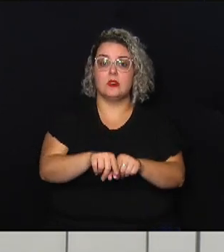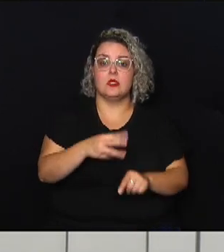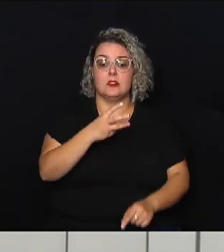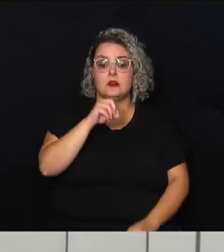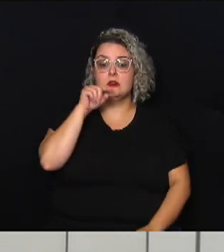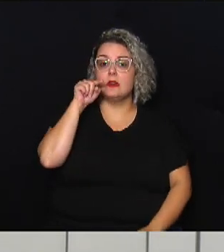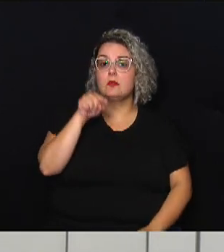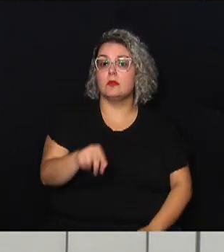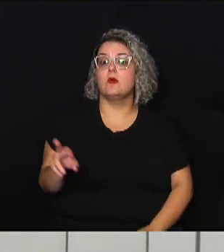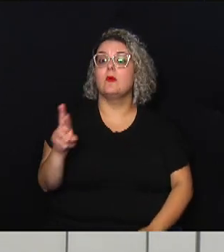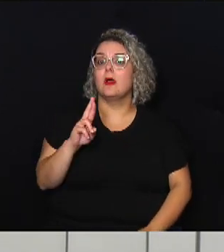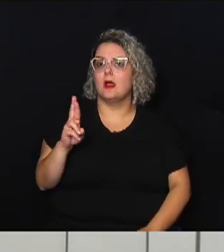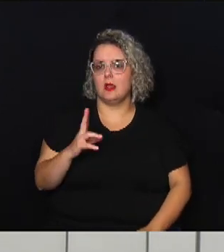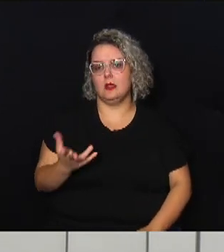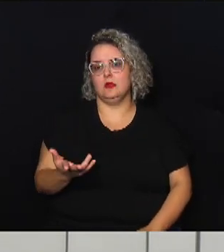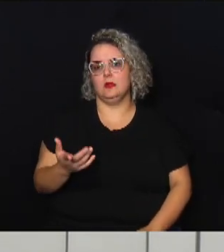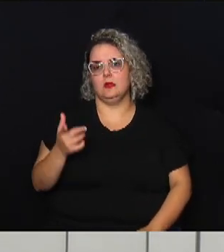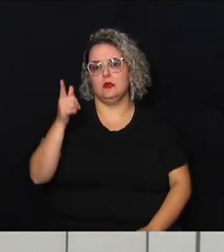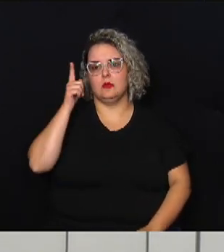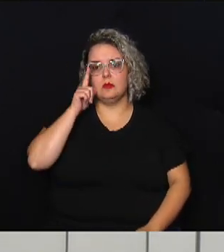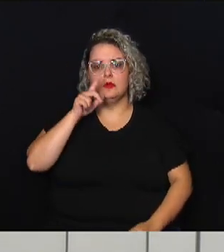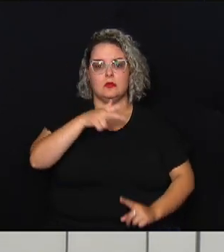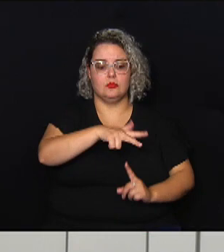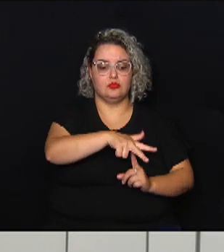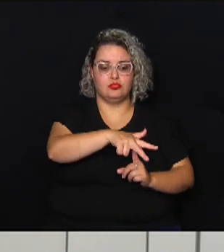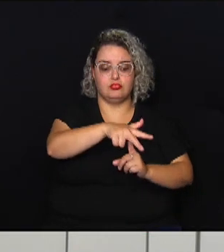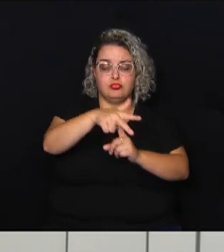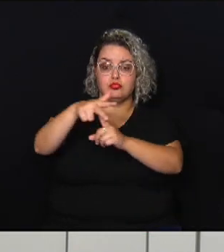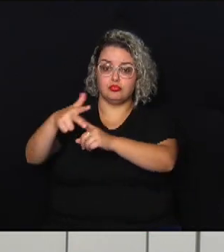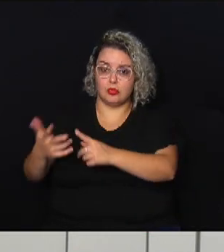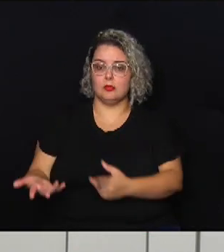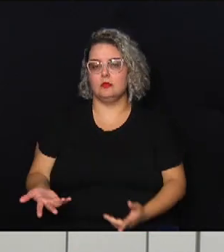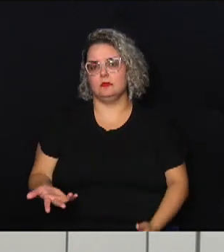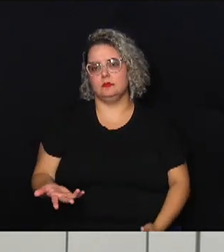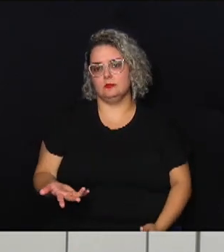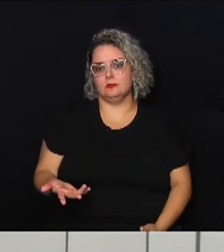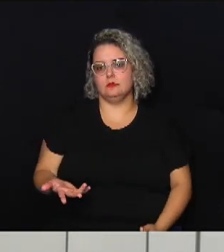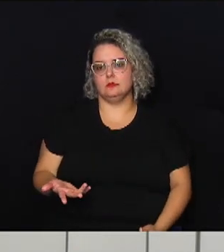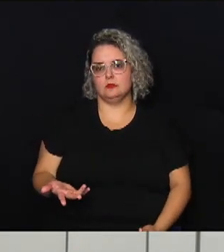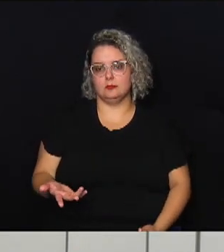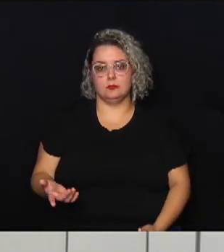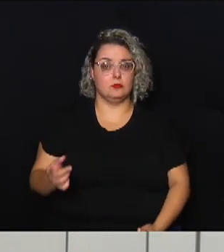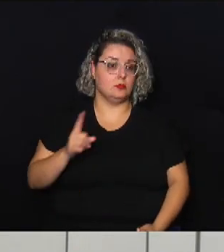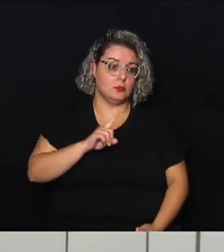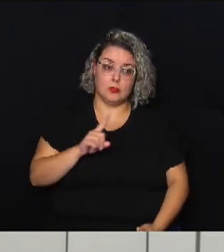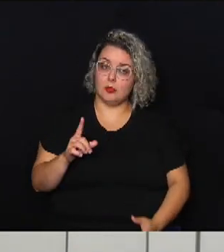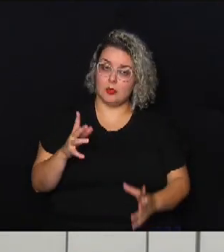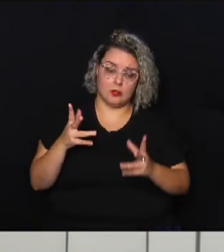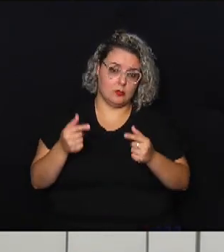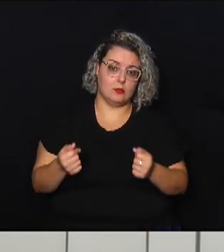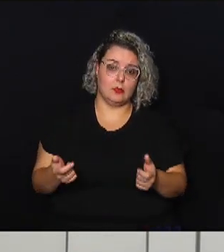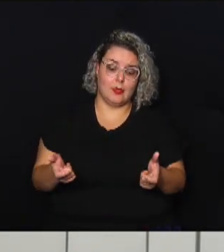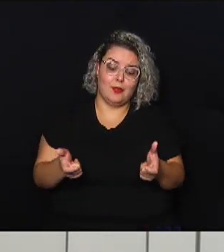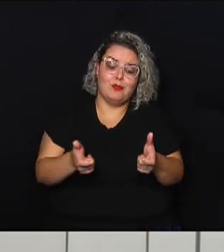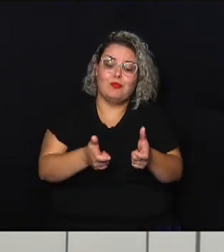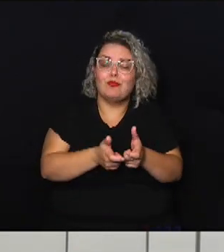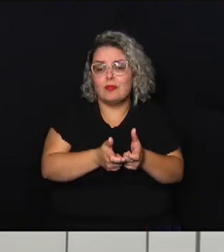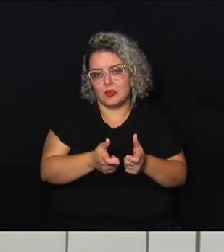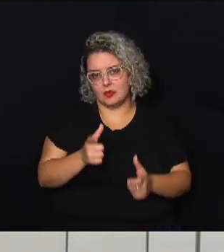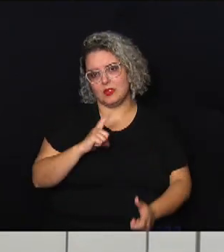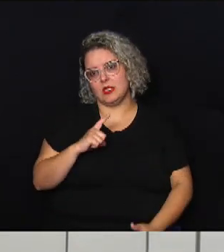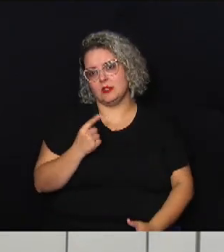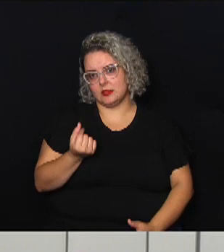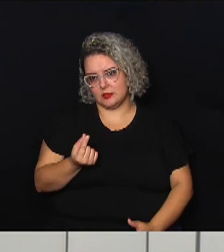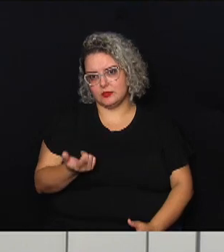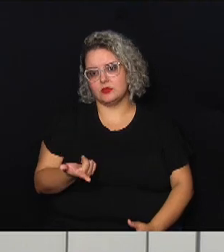reais para conseguir sair de helicóptero dessas cidades ou seja não é todo mundo a minoria tem esse